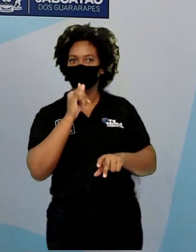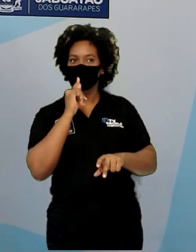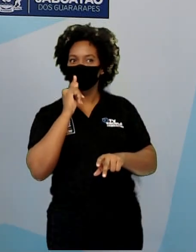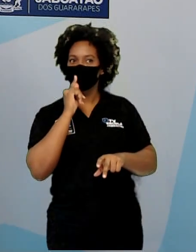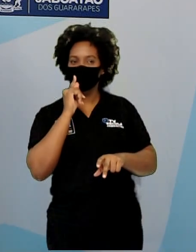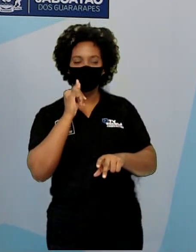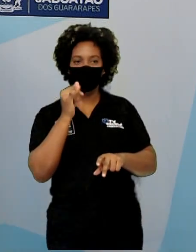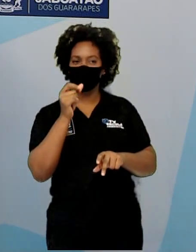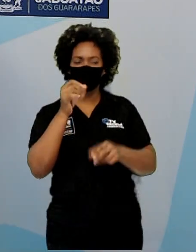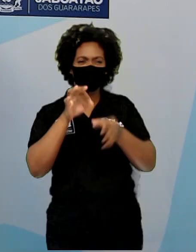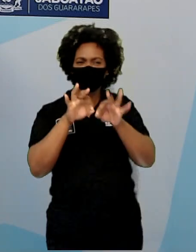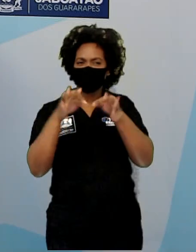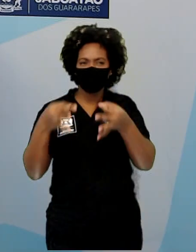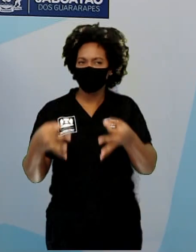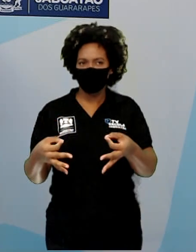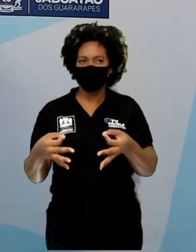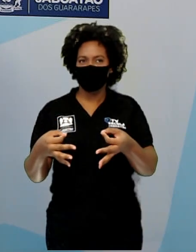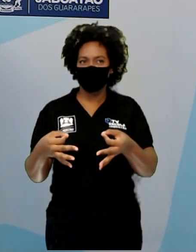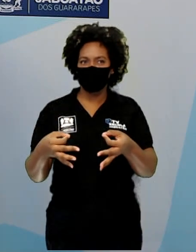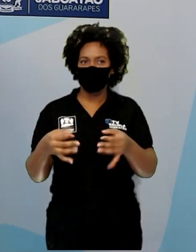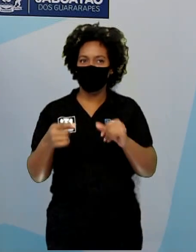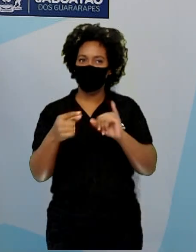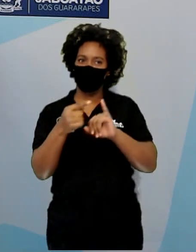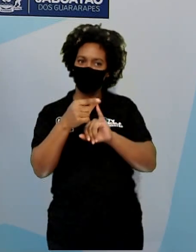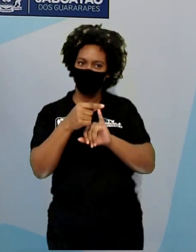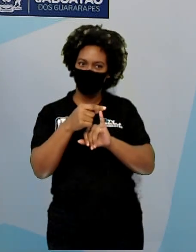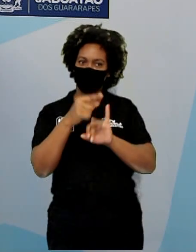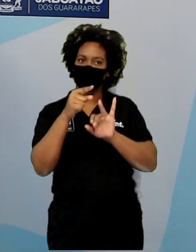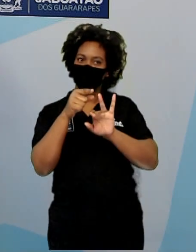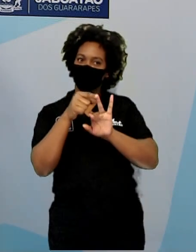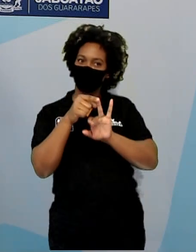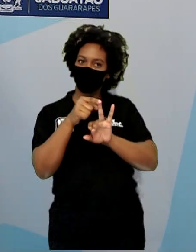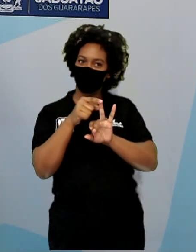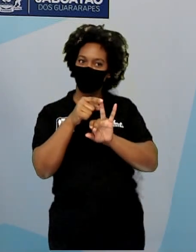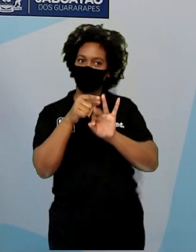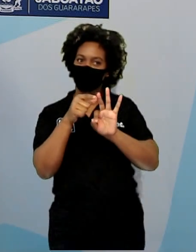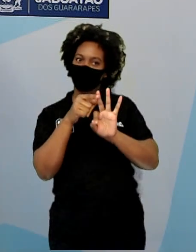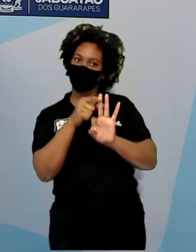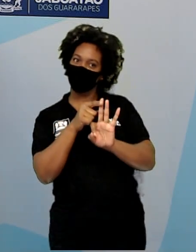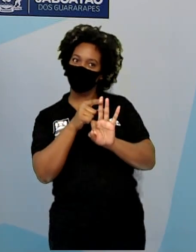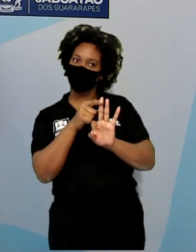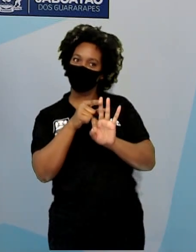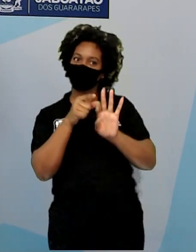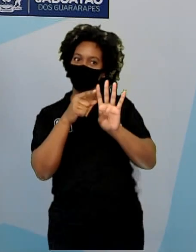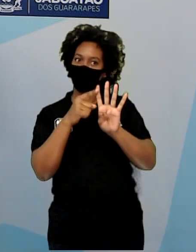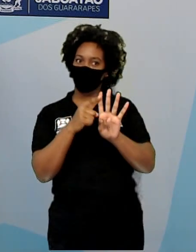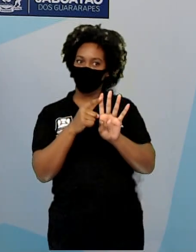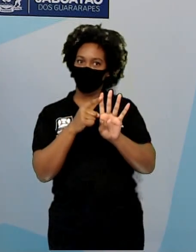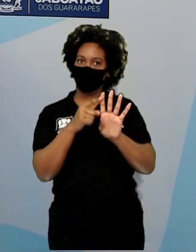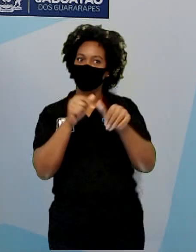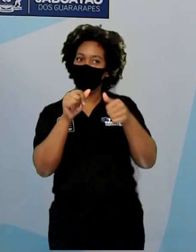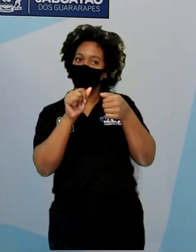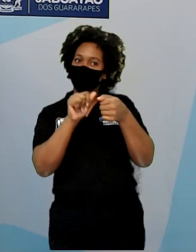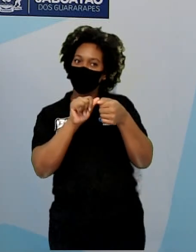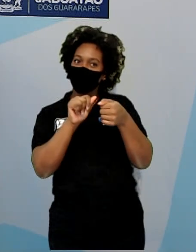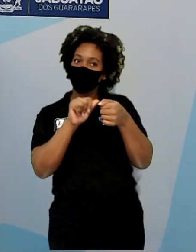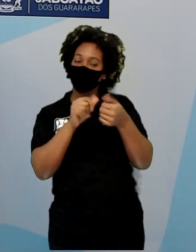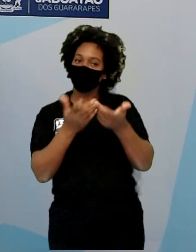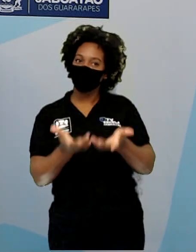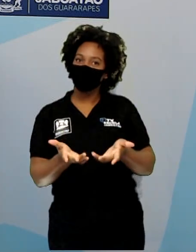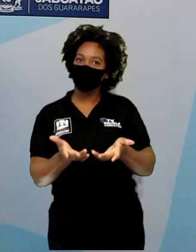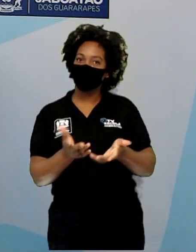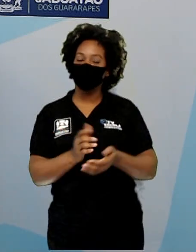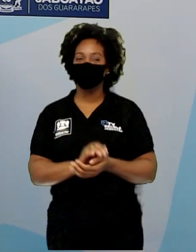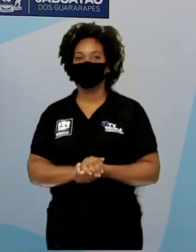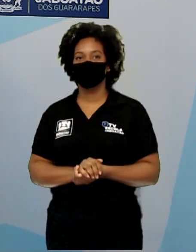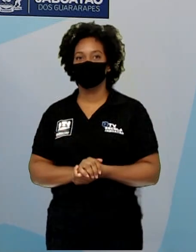clássico de todos. Dedo mindinho, seu vizinho, pai de todos, fura bolo e mata piolho.